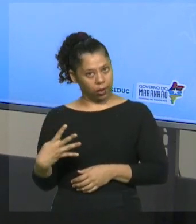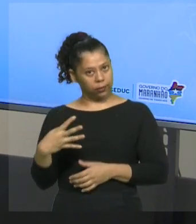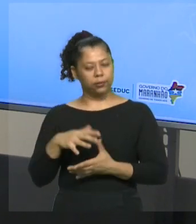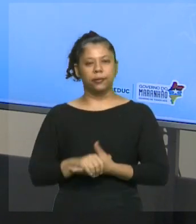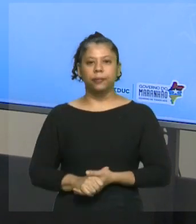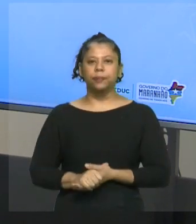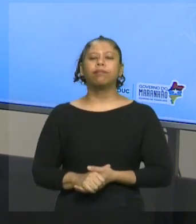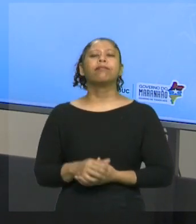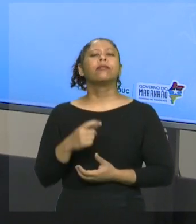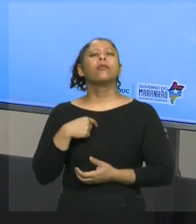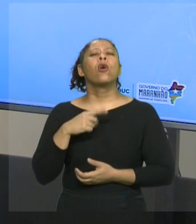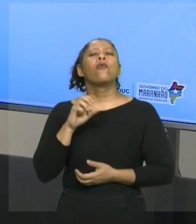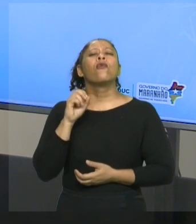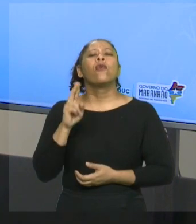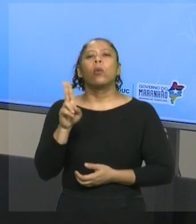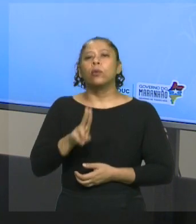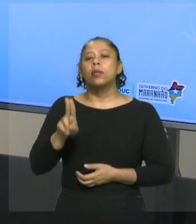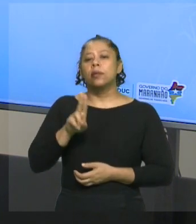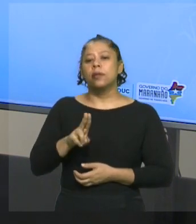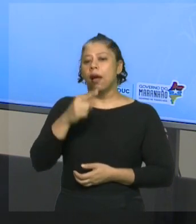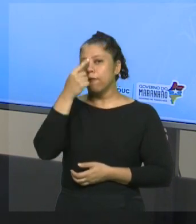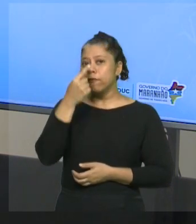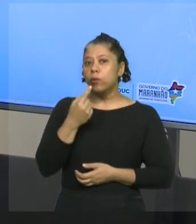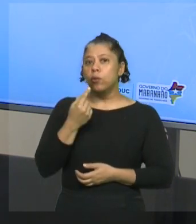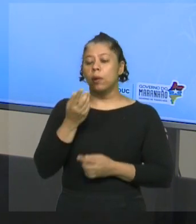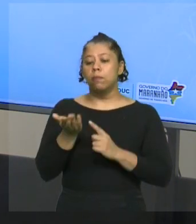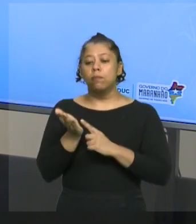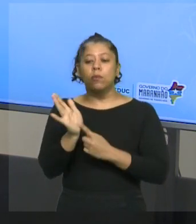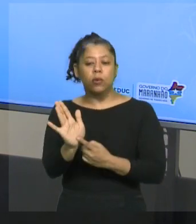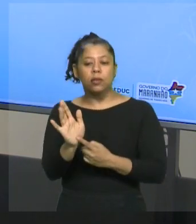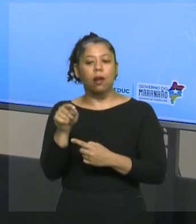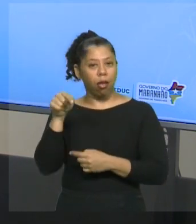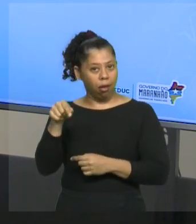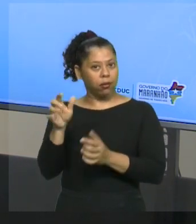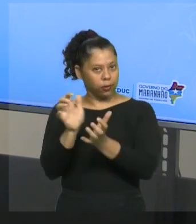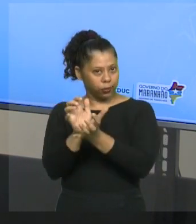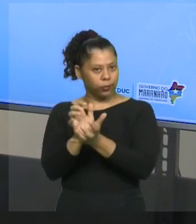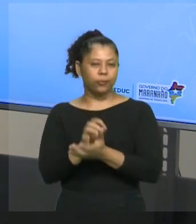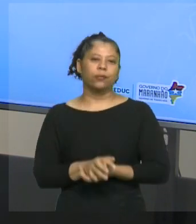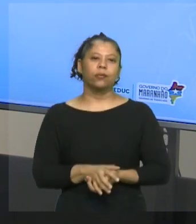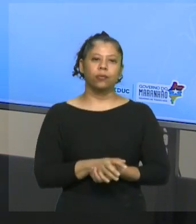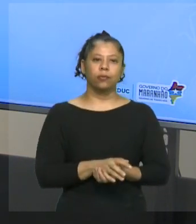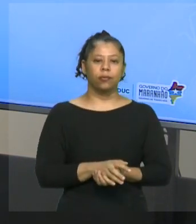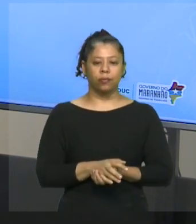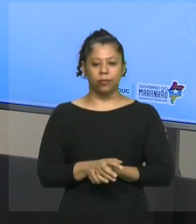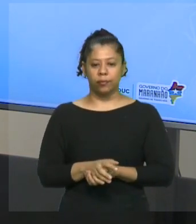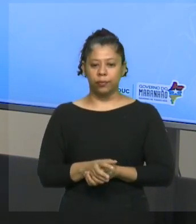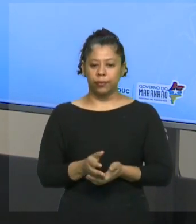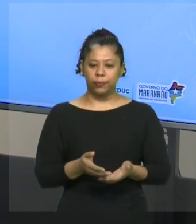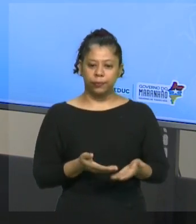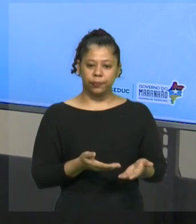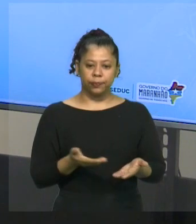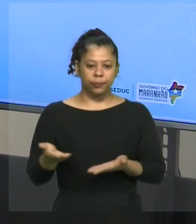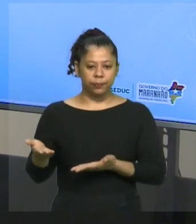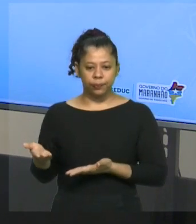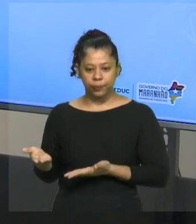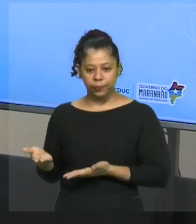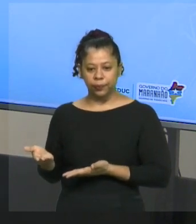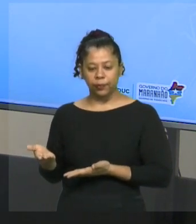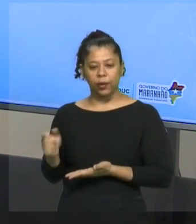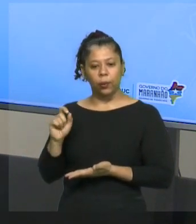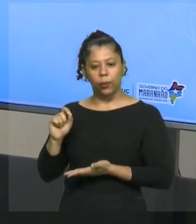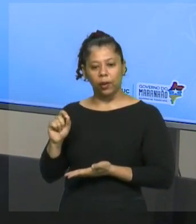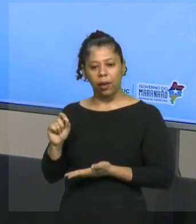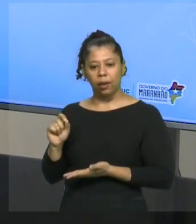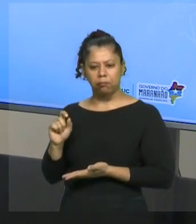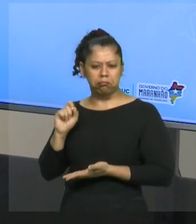e eu vou utilizar uma figura para representar esse conjunto. Então, está aqui. essa figura que pode